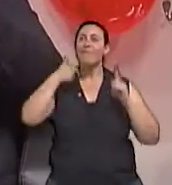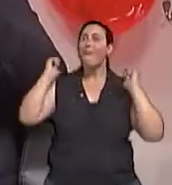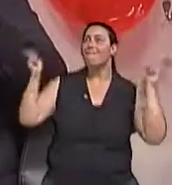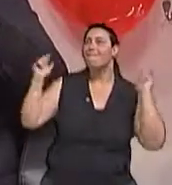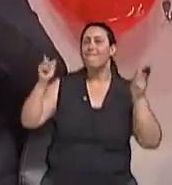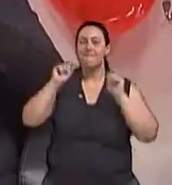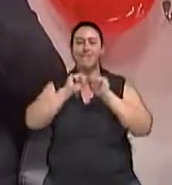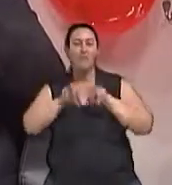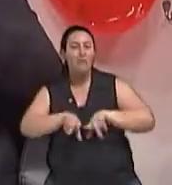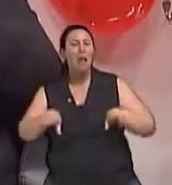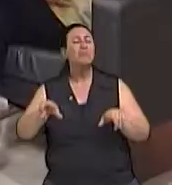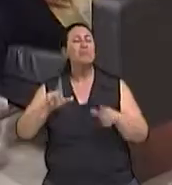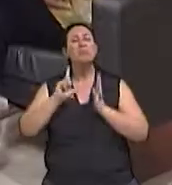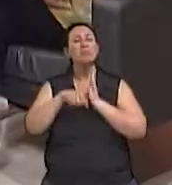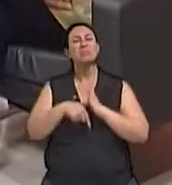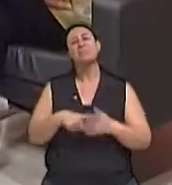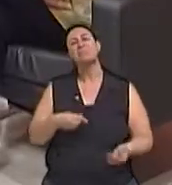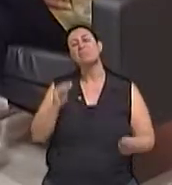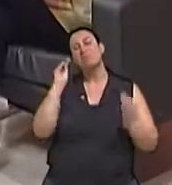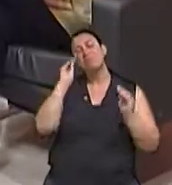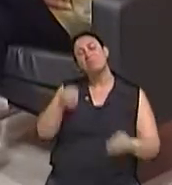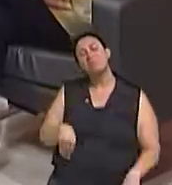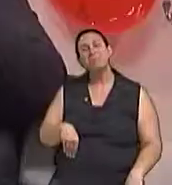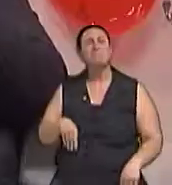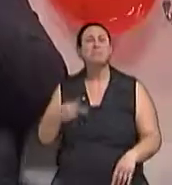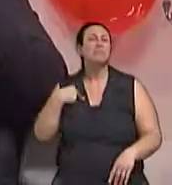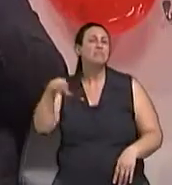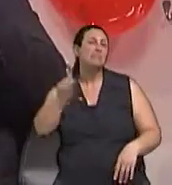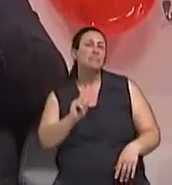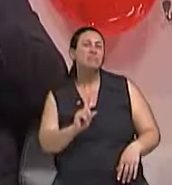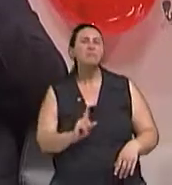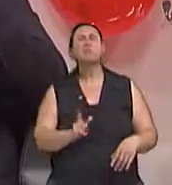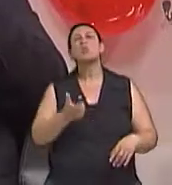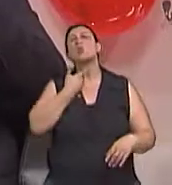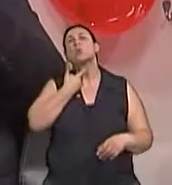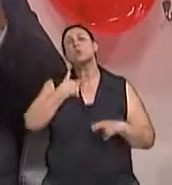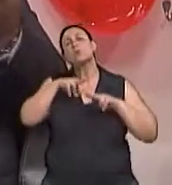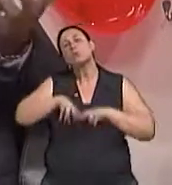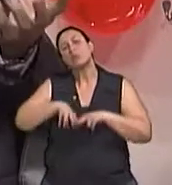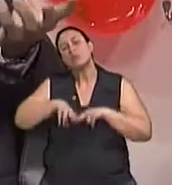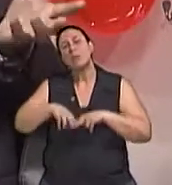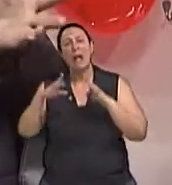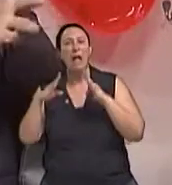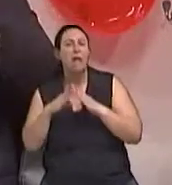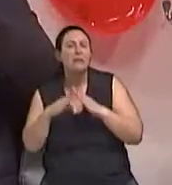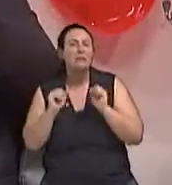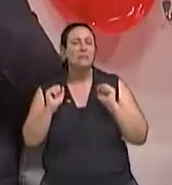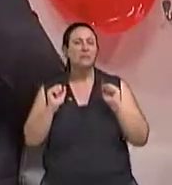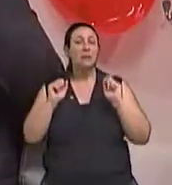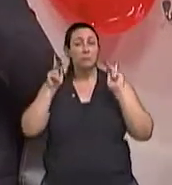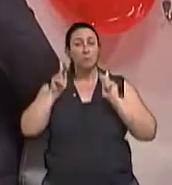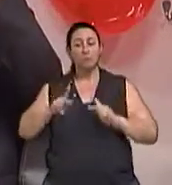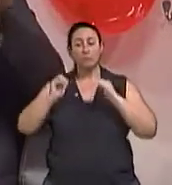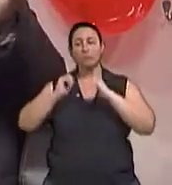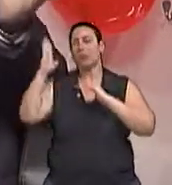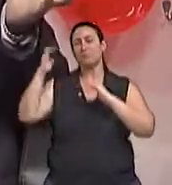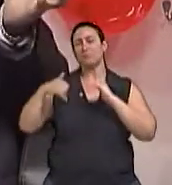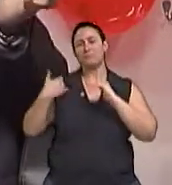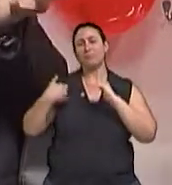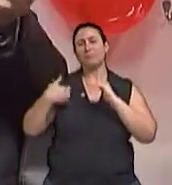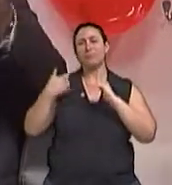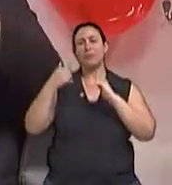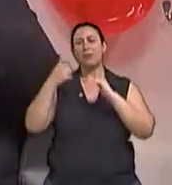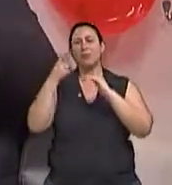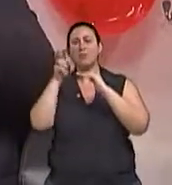ela já passa a não gostar mais, né? Frequentemente, tende a ficar mais em casa. Pessoas de meia idade para frente, mas